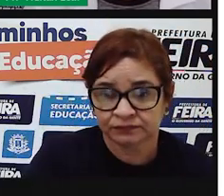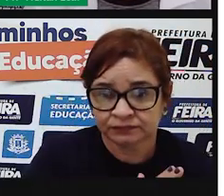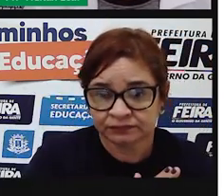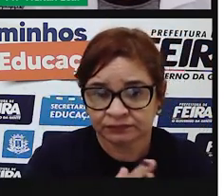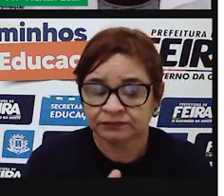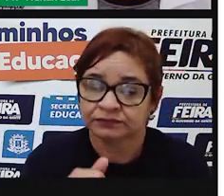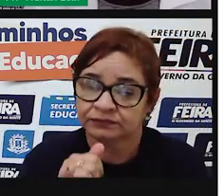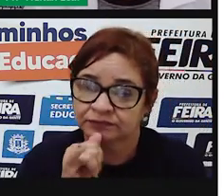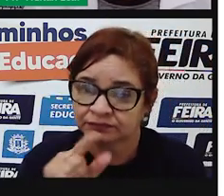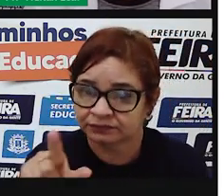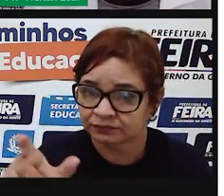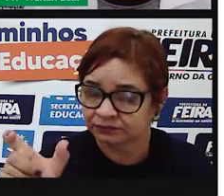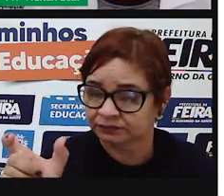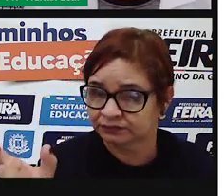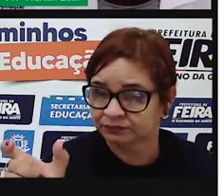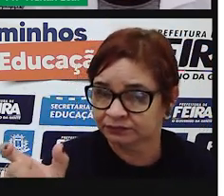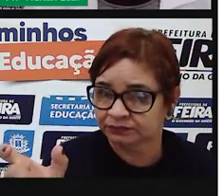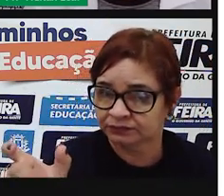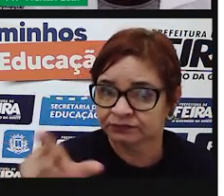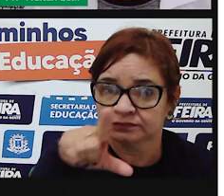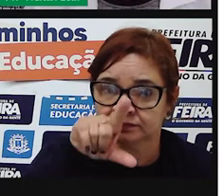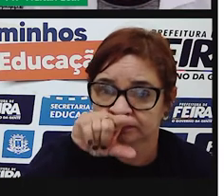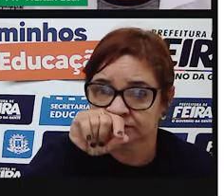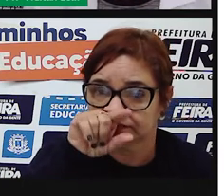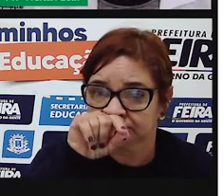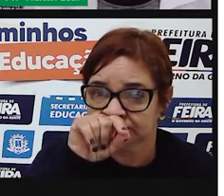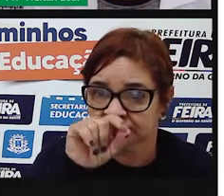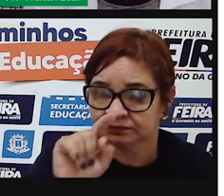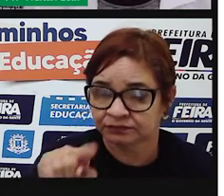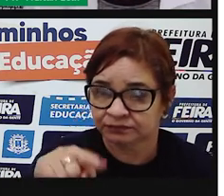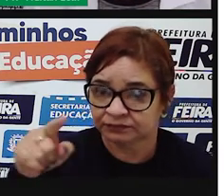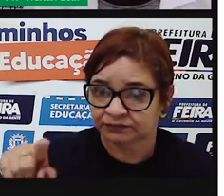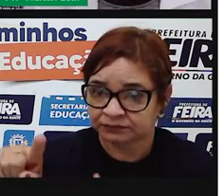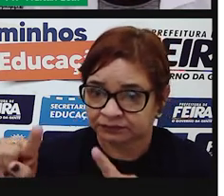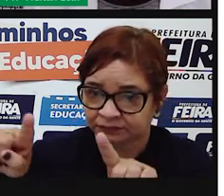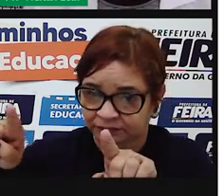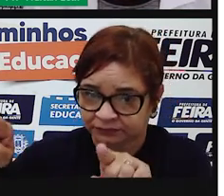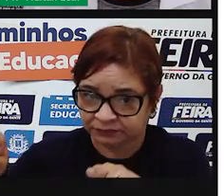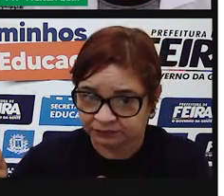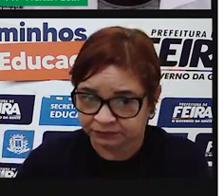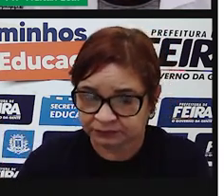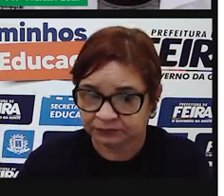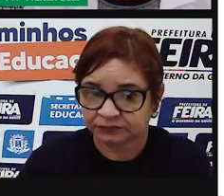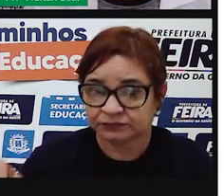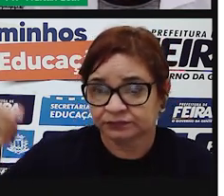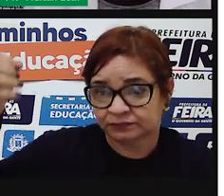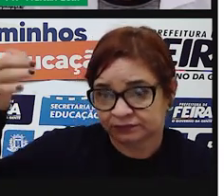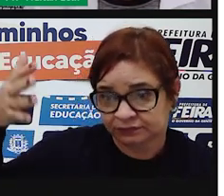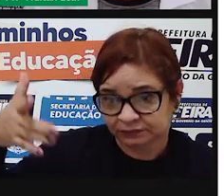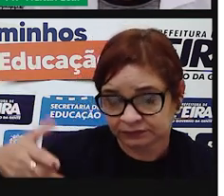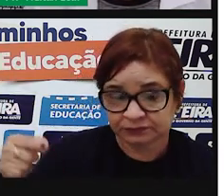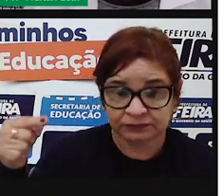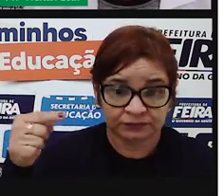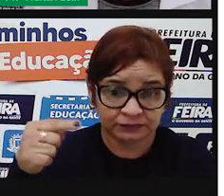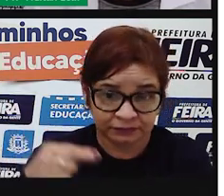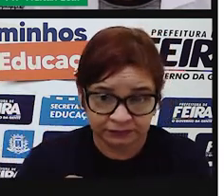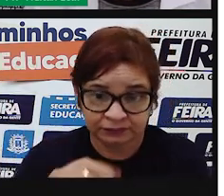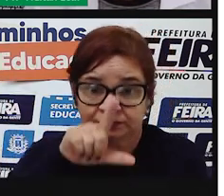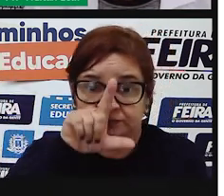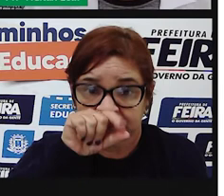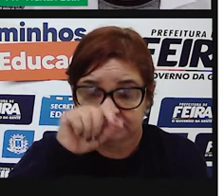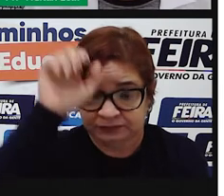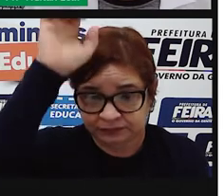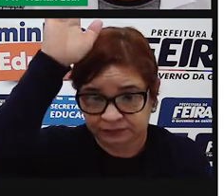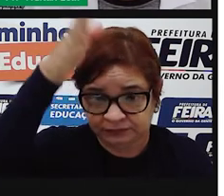entre pica-pau e é cruel. Então, quando eu for fazer isso, eu utilizo os parênteses.